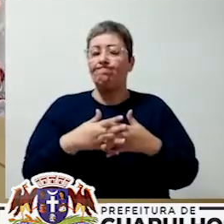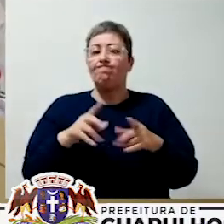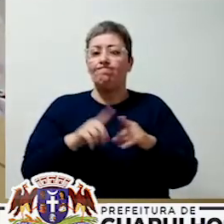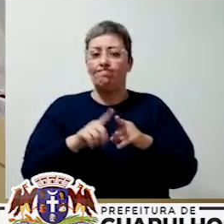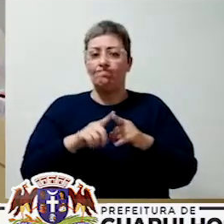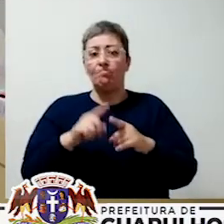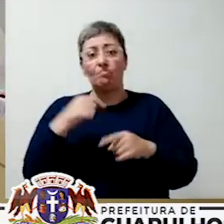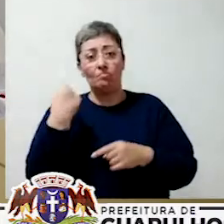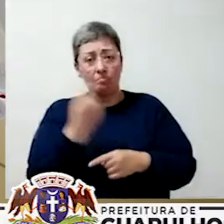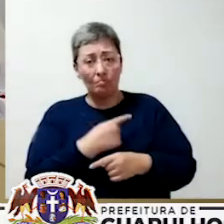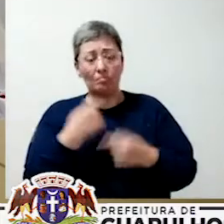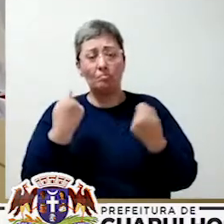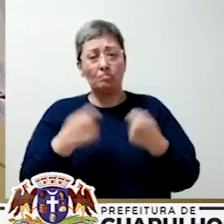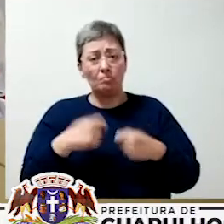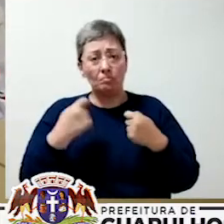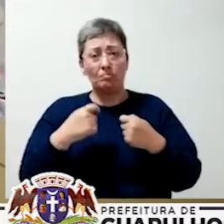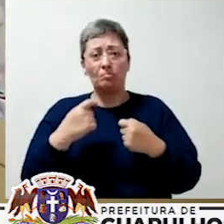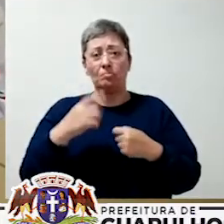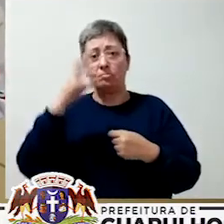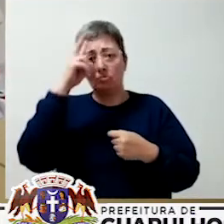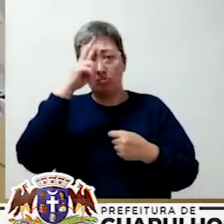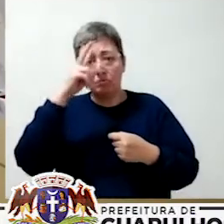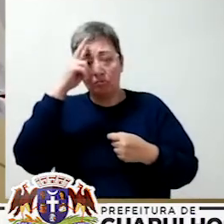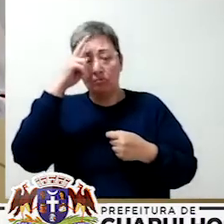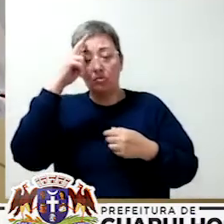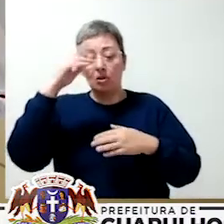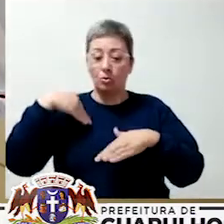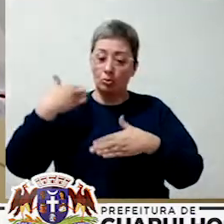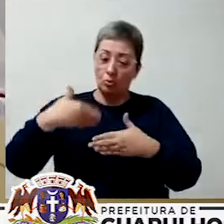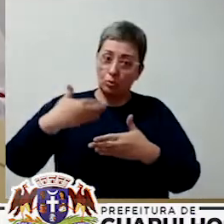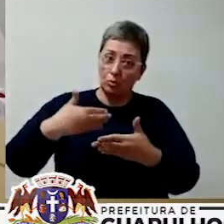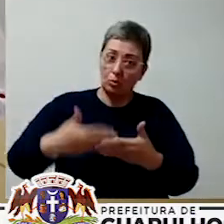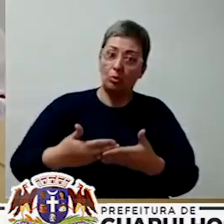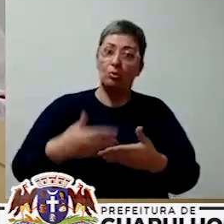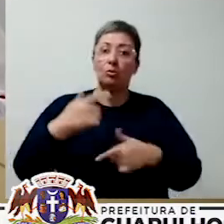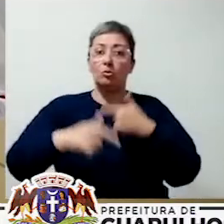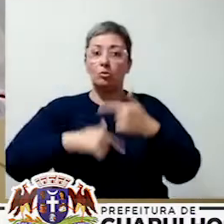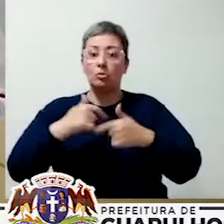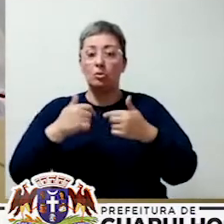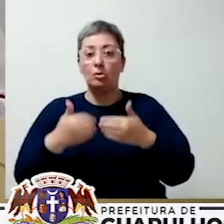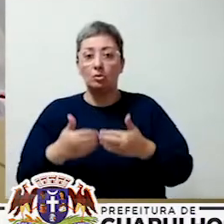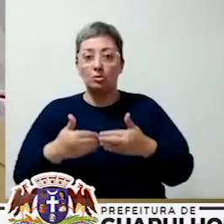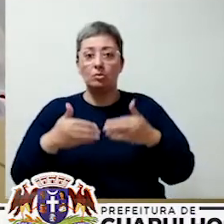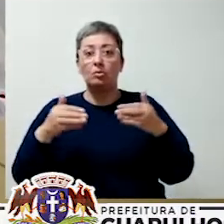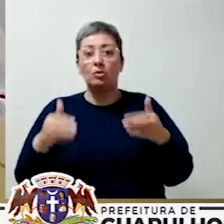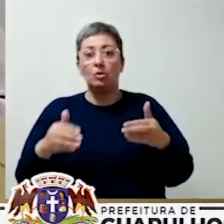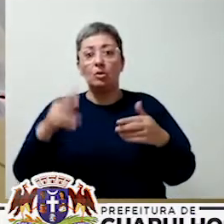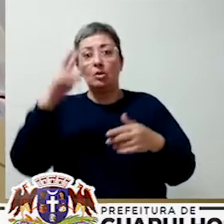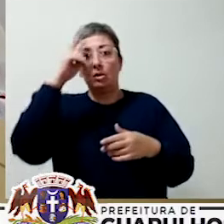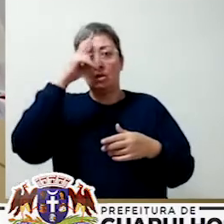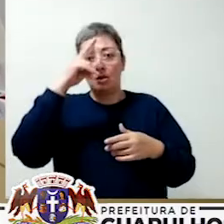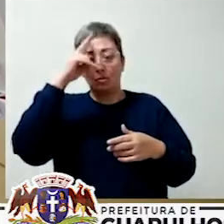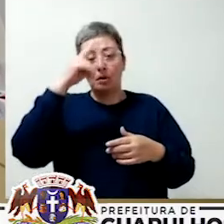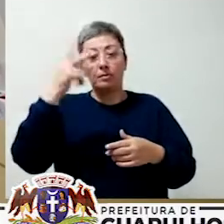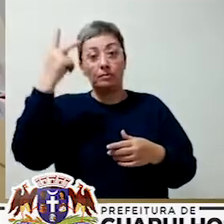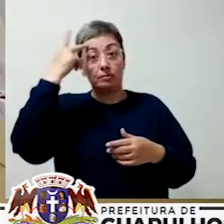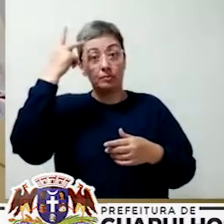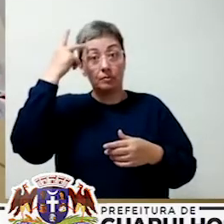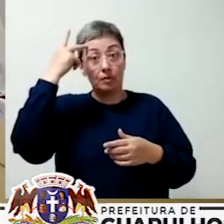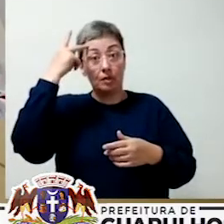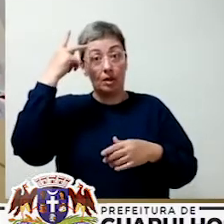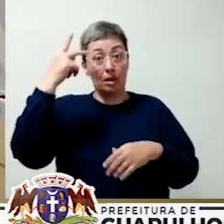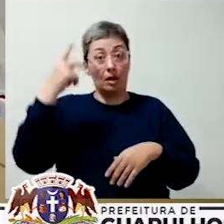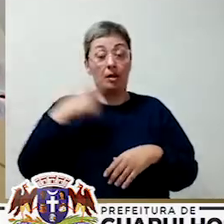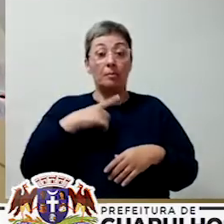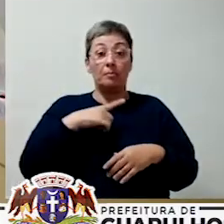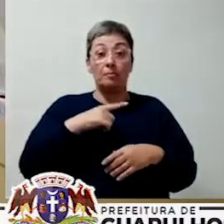Então, a gente precisa lembrar todo um trabalho que a gente fez para conseguir flexibilizar. gente tem que lembrar que São Paulo, a cidade de São